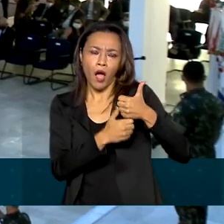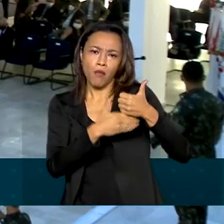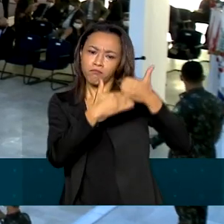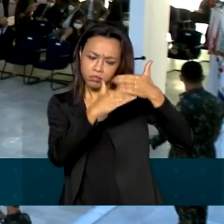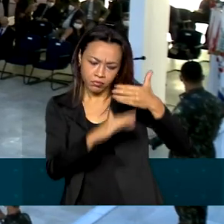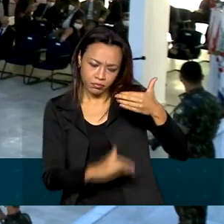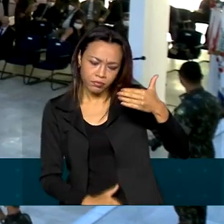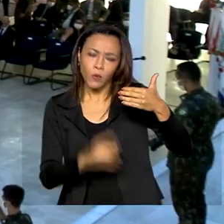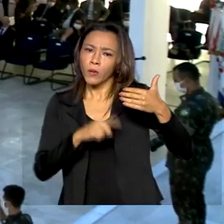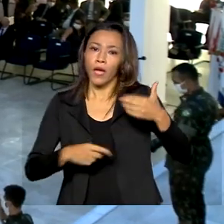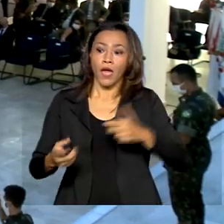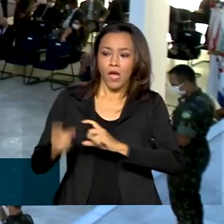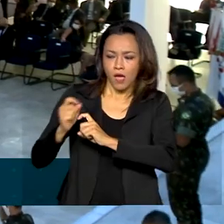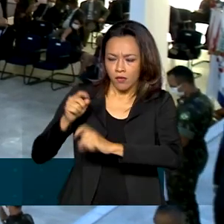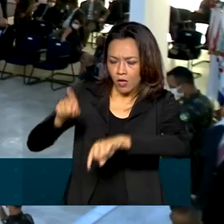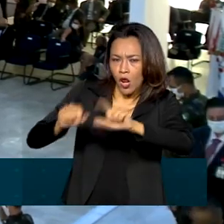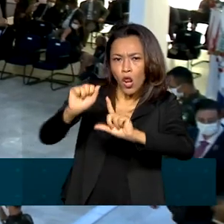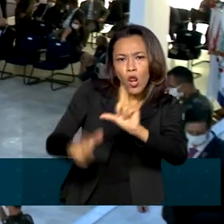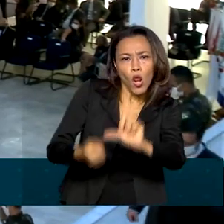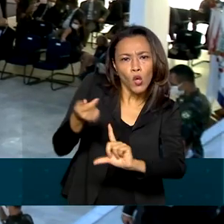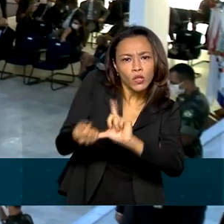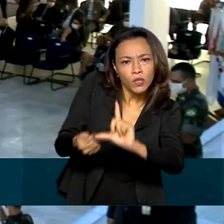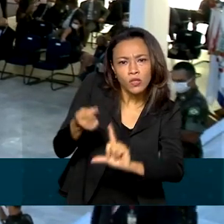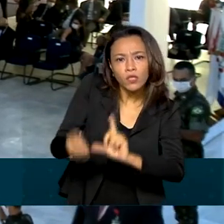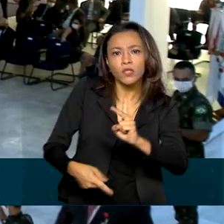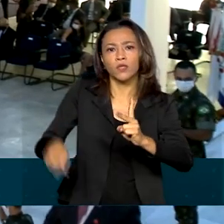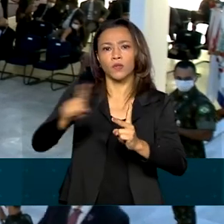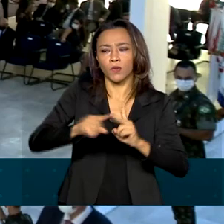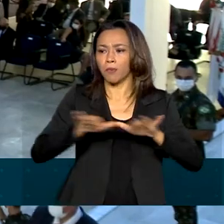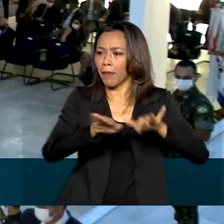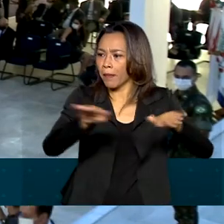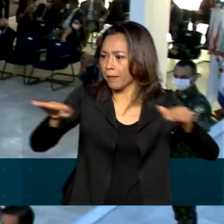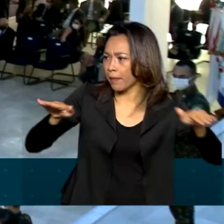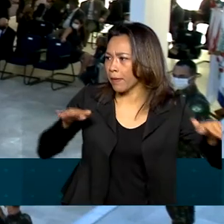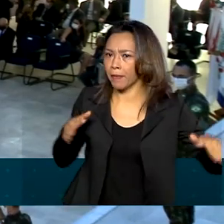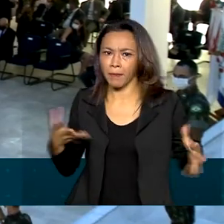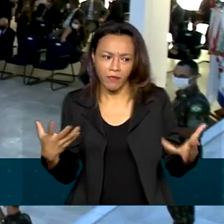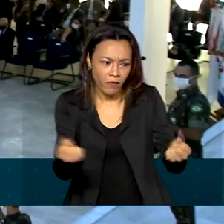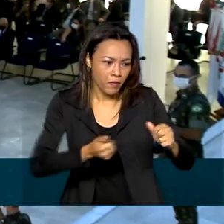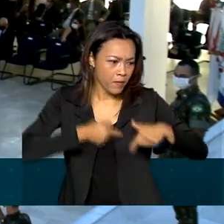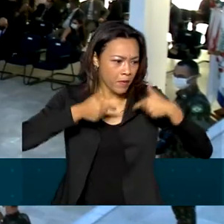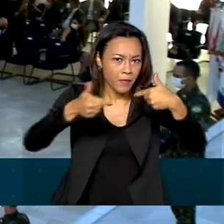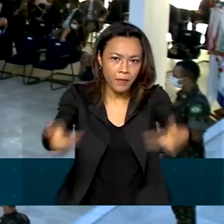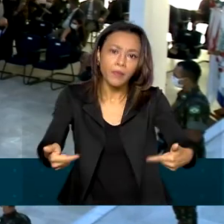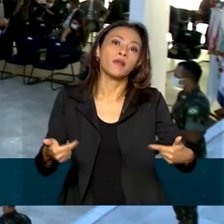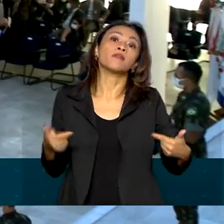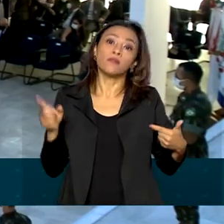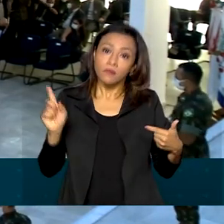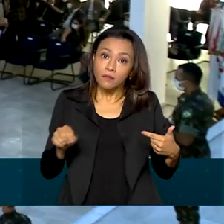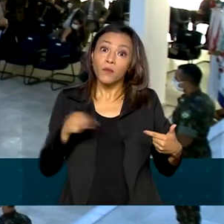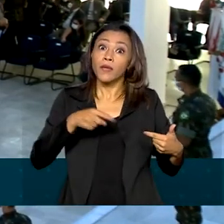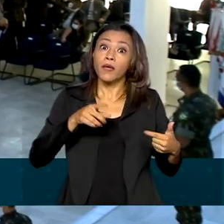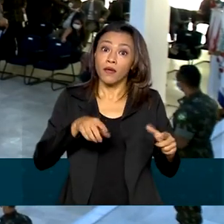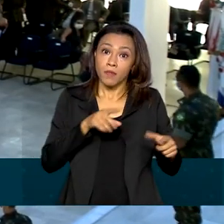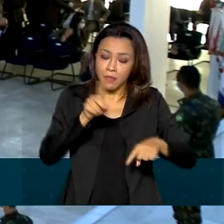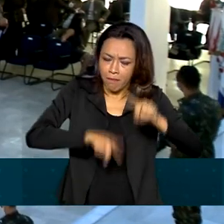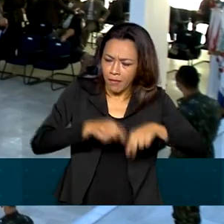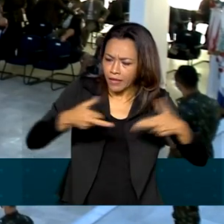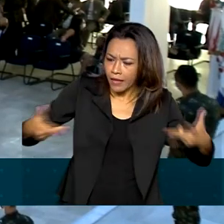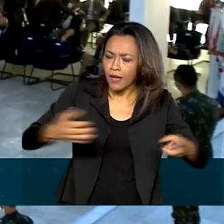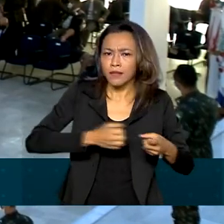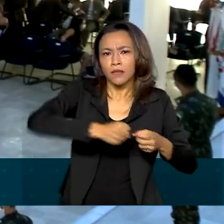pelos sistemas operacionais, logísticos e de mobilização. Ou seja, desempenha função de disponibilizar suprimento,